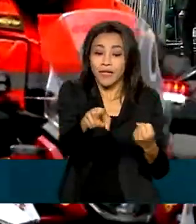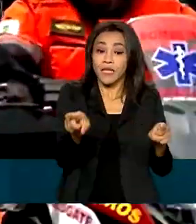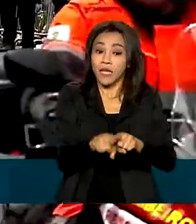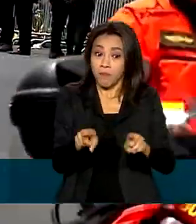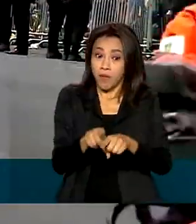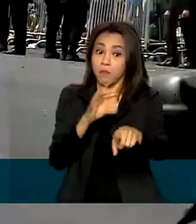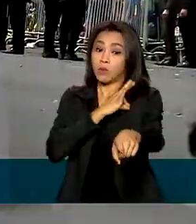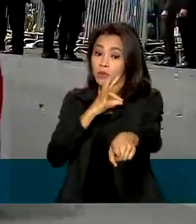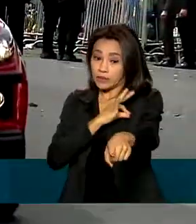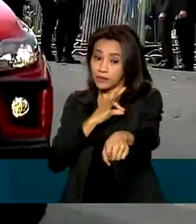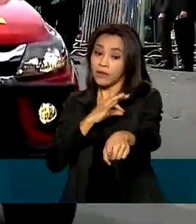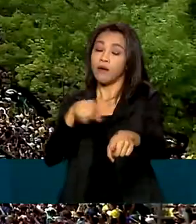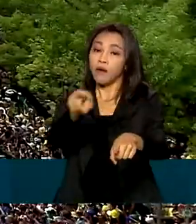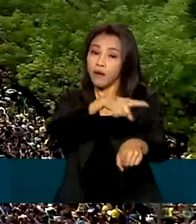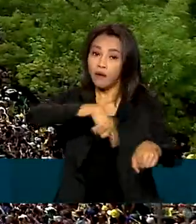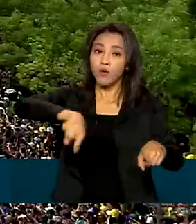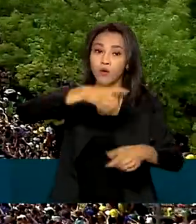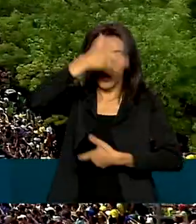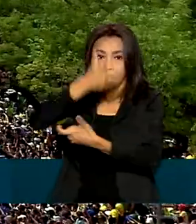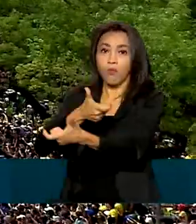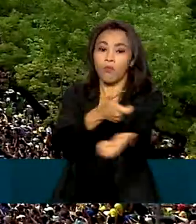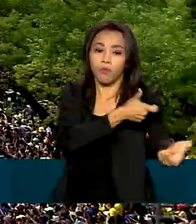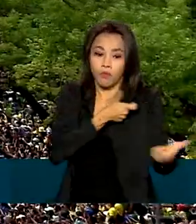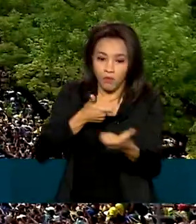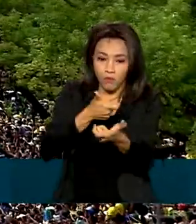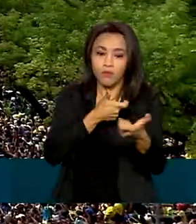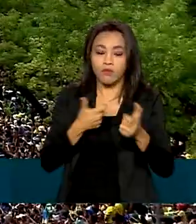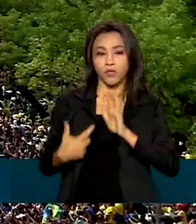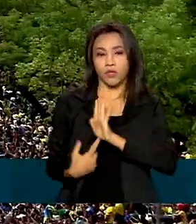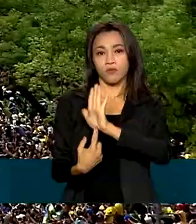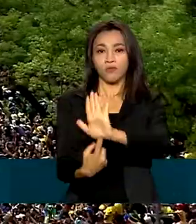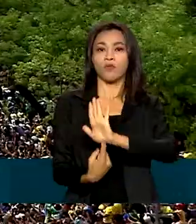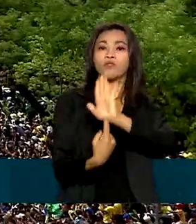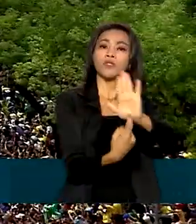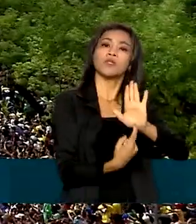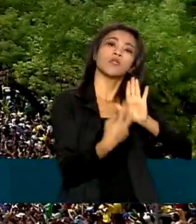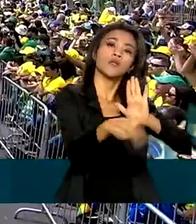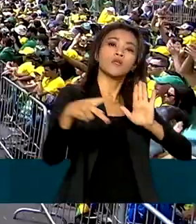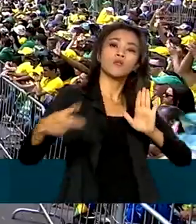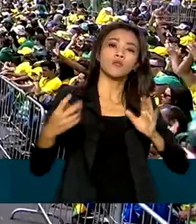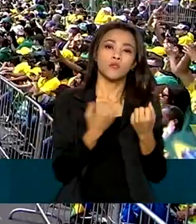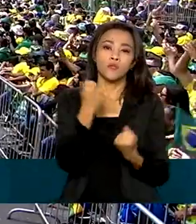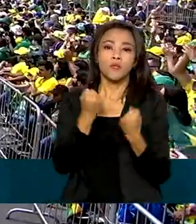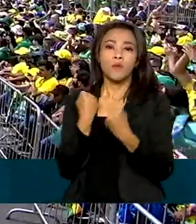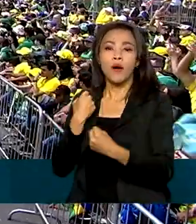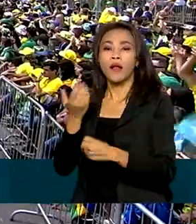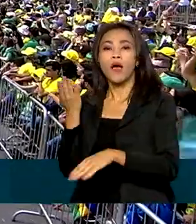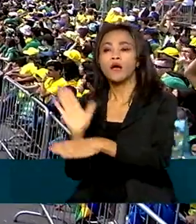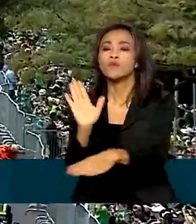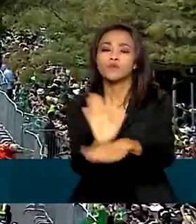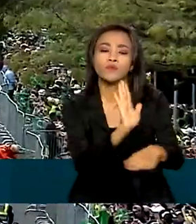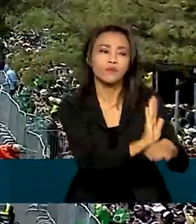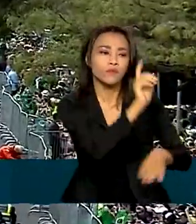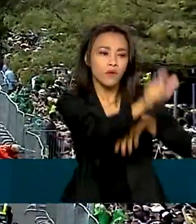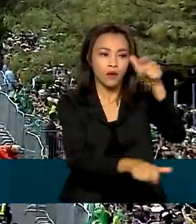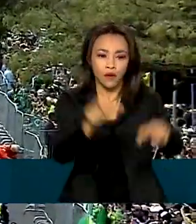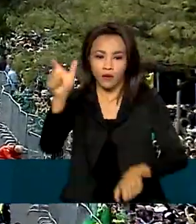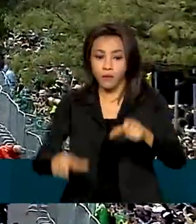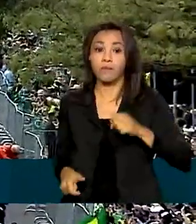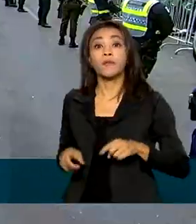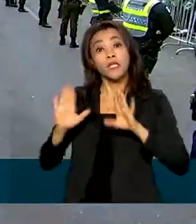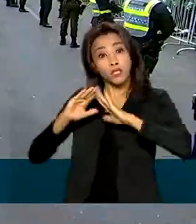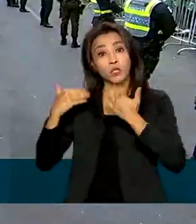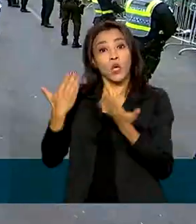militares do Distrito Federal desfilaram com seu efetivo, exibindo veículos para socorro e resgate. Escolas